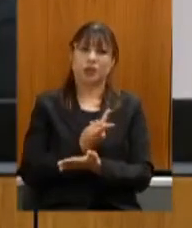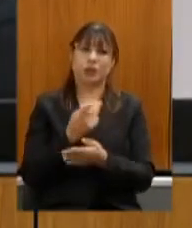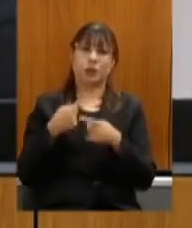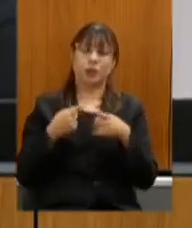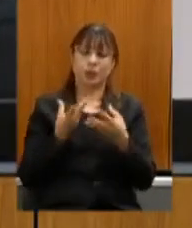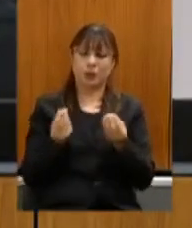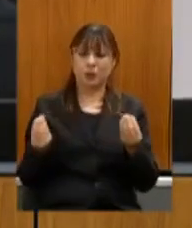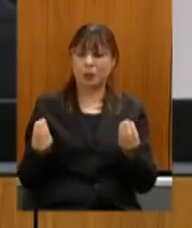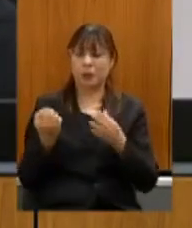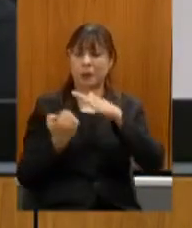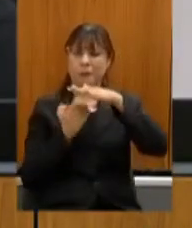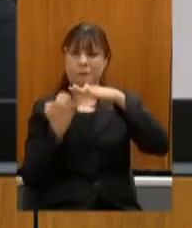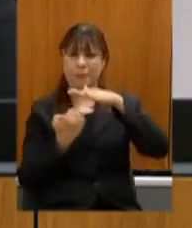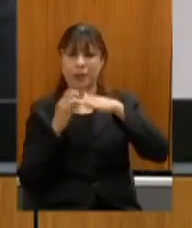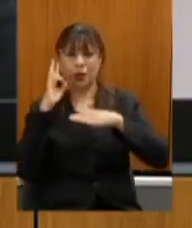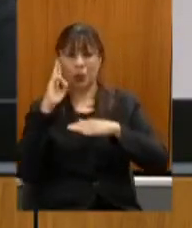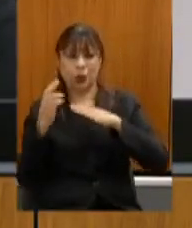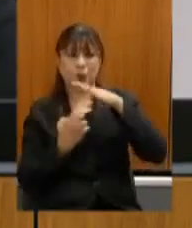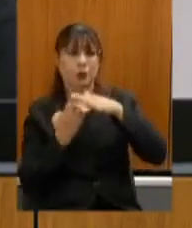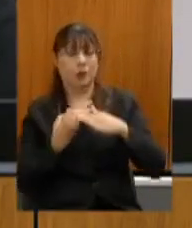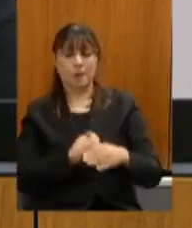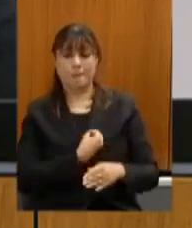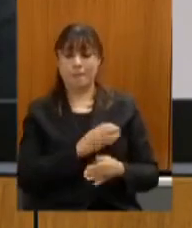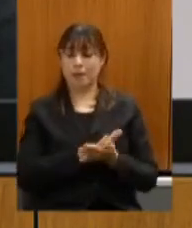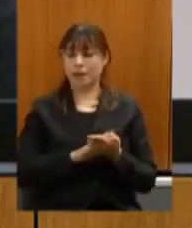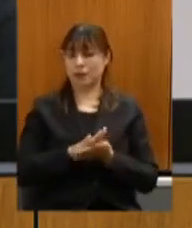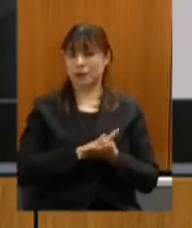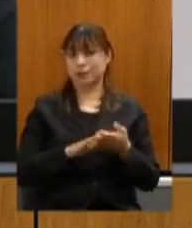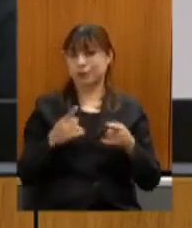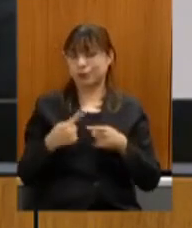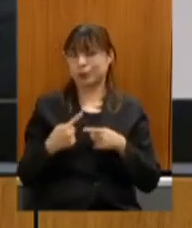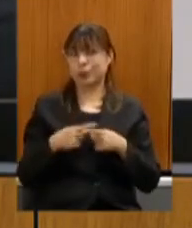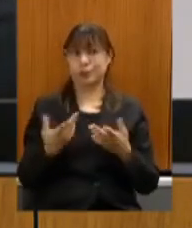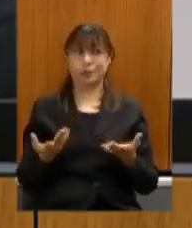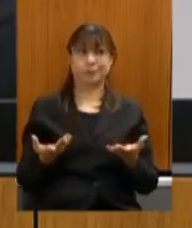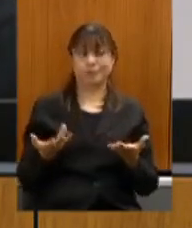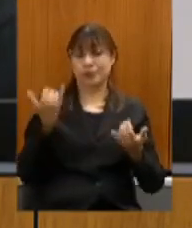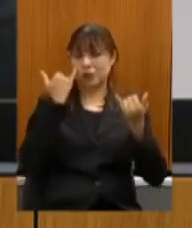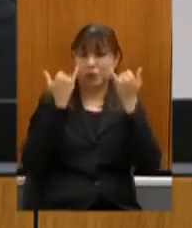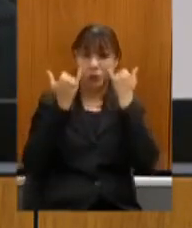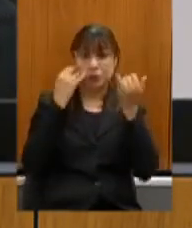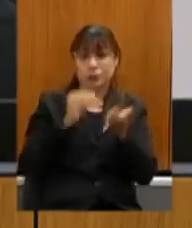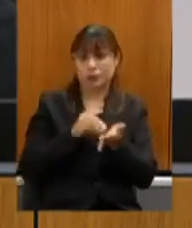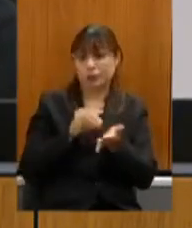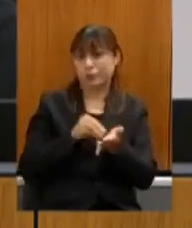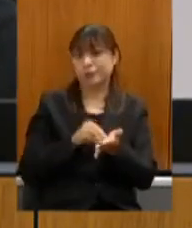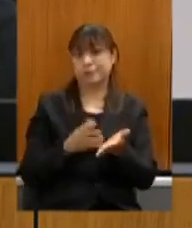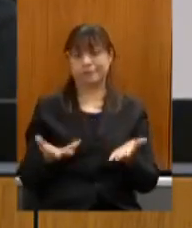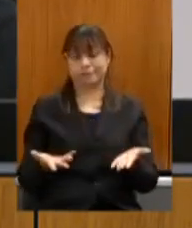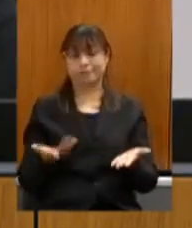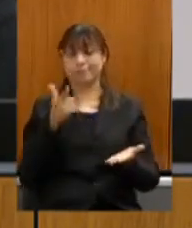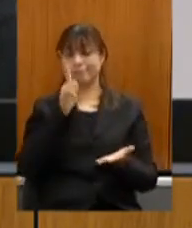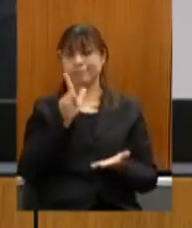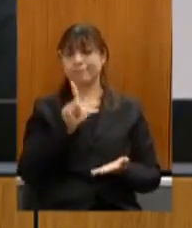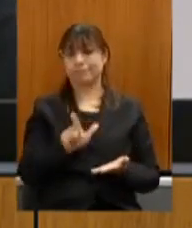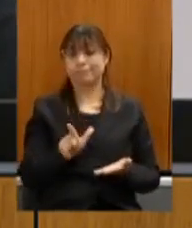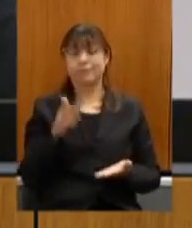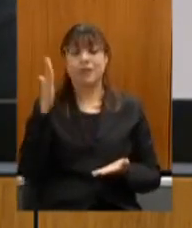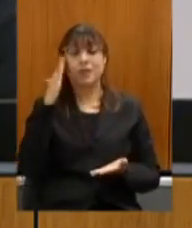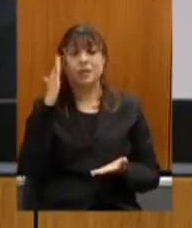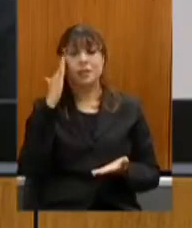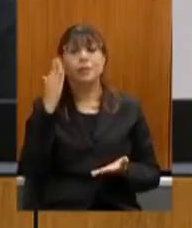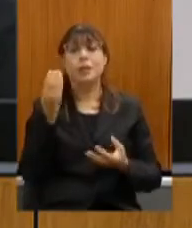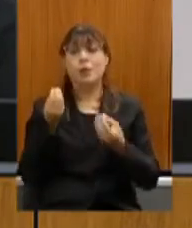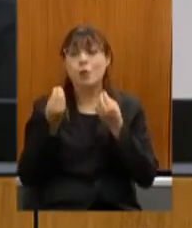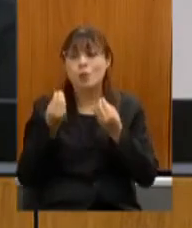empresários não participam por às vezes por não terem informações suficientes para poder saberem da